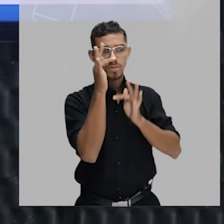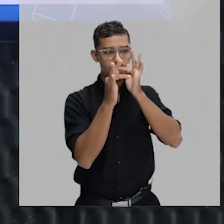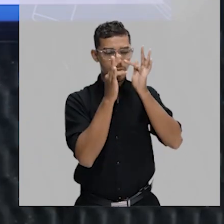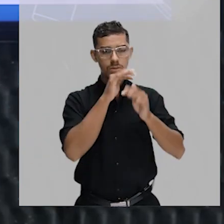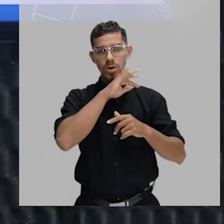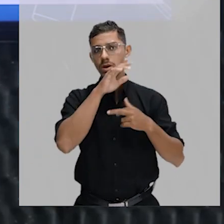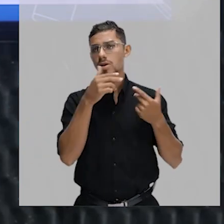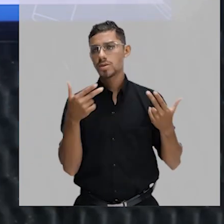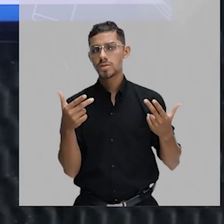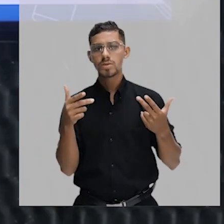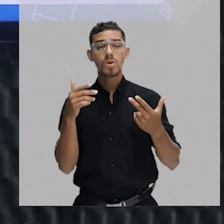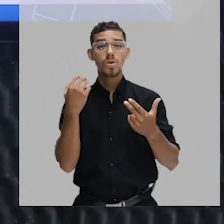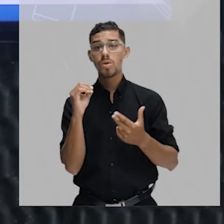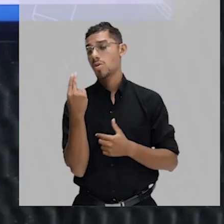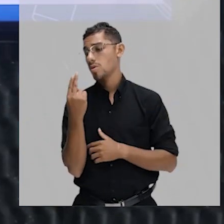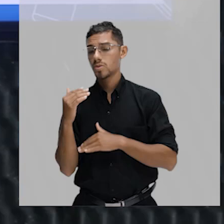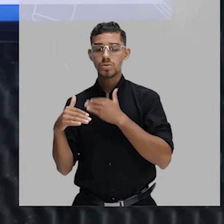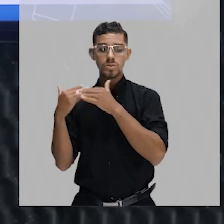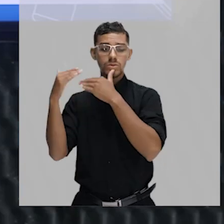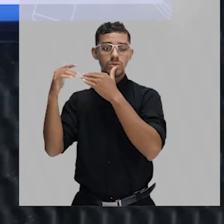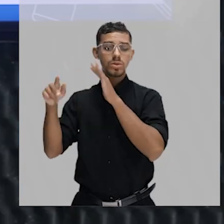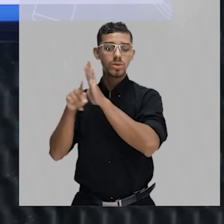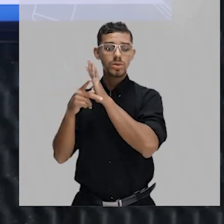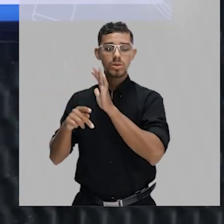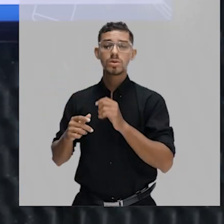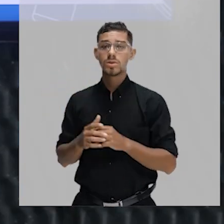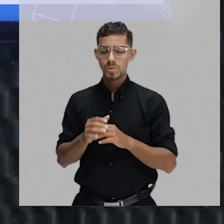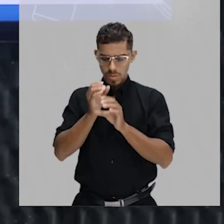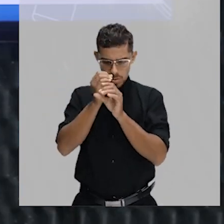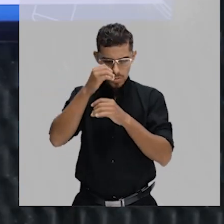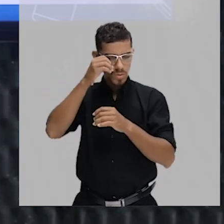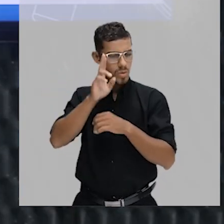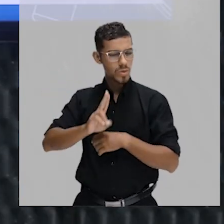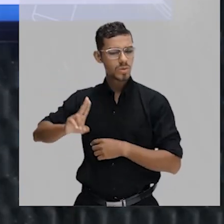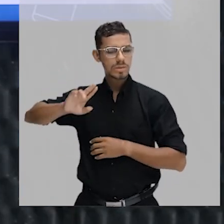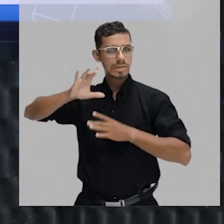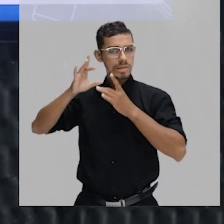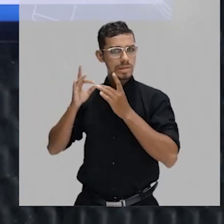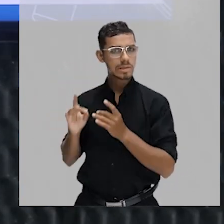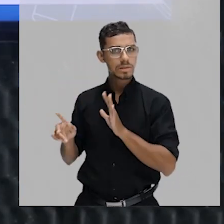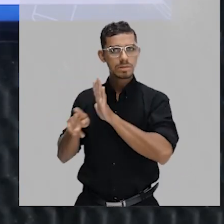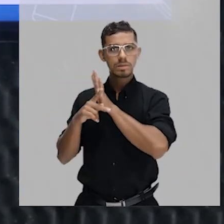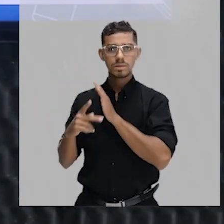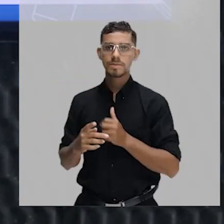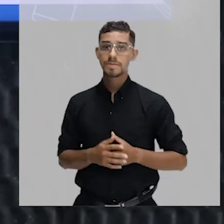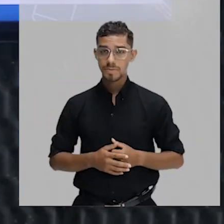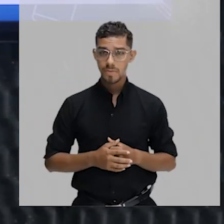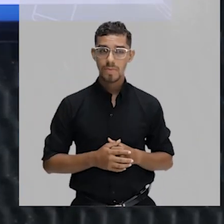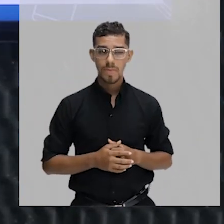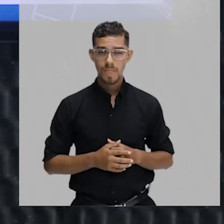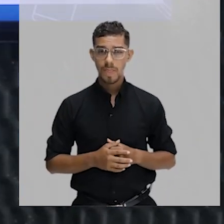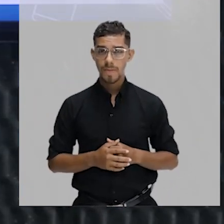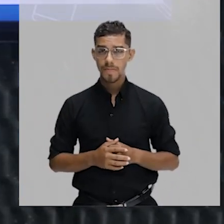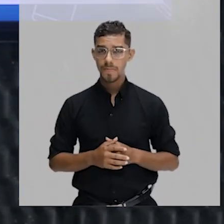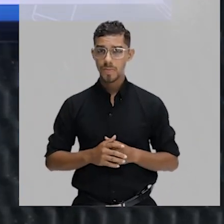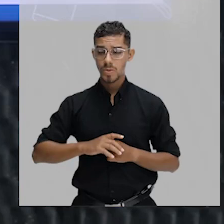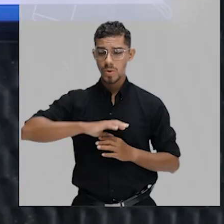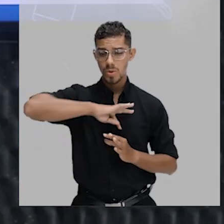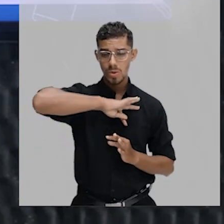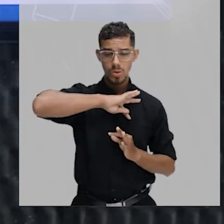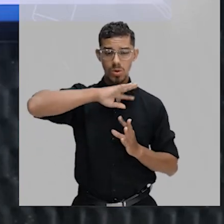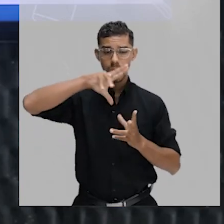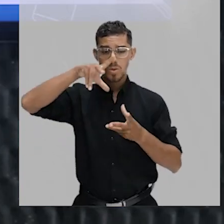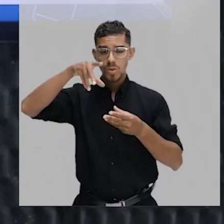ou desenvolvimento de micro-organismos para usos específicos. Então isso tudo se trata